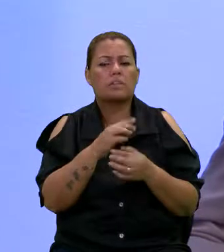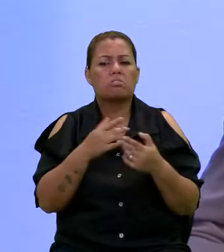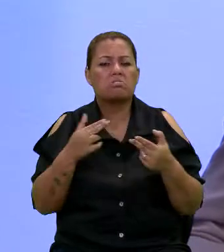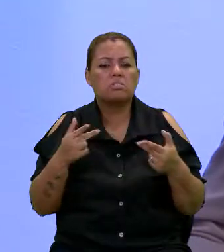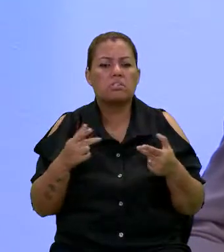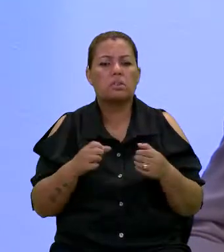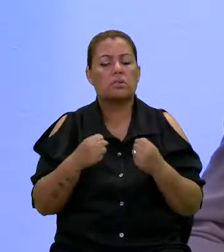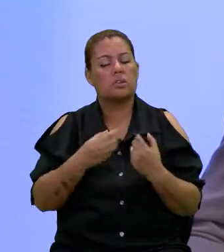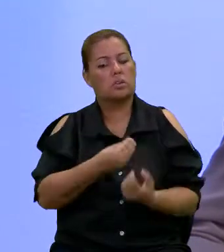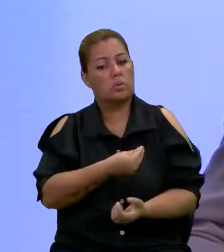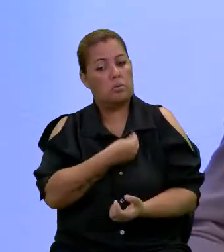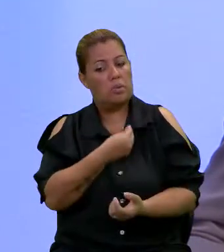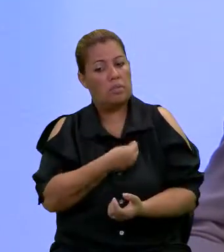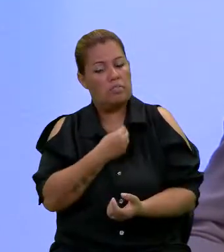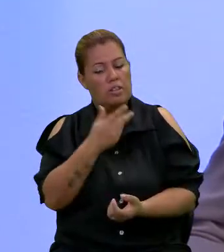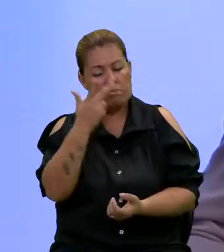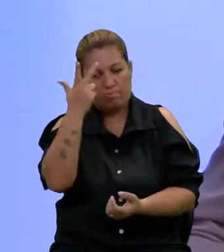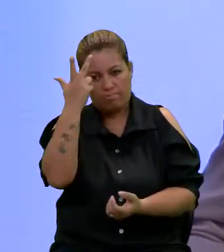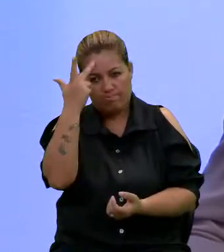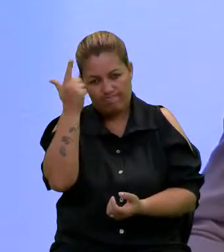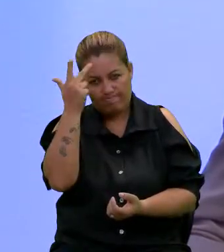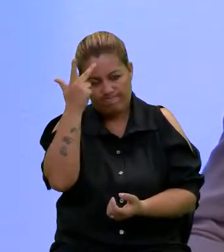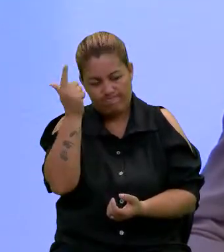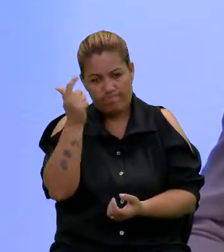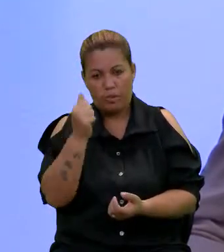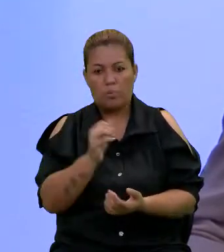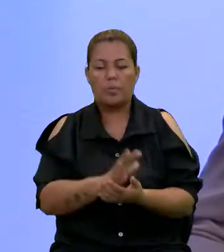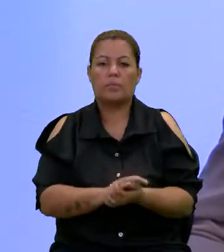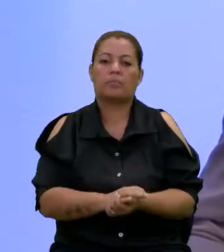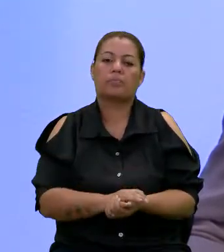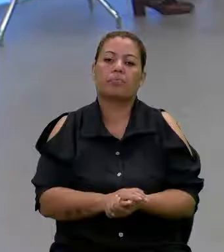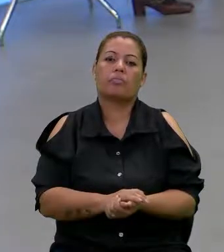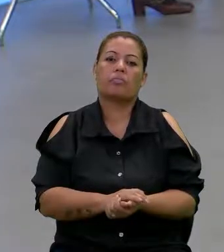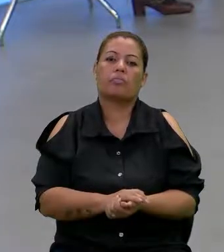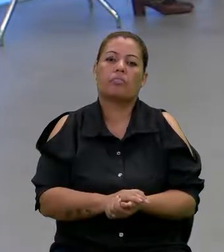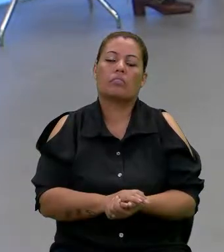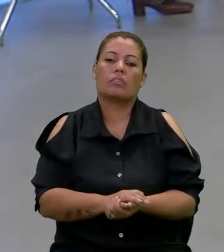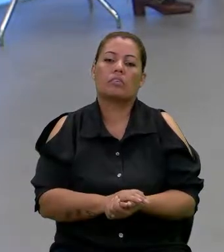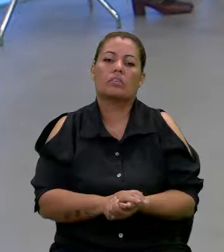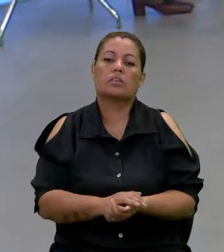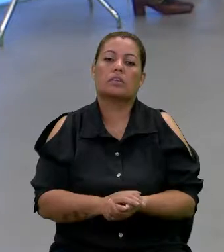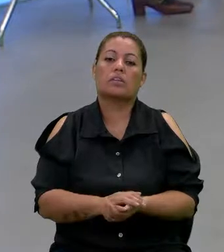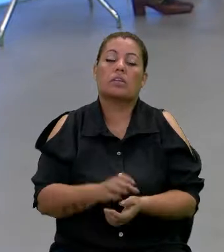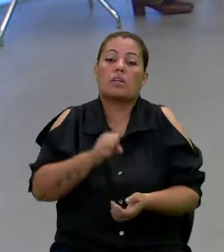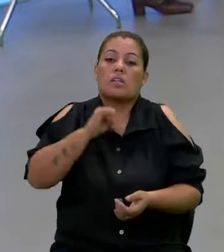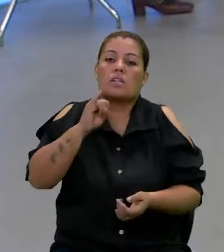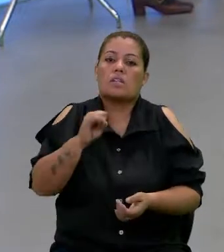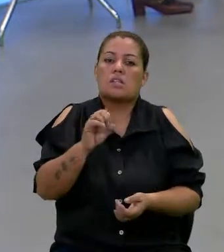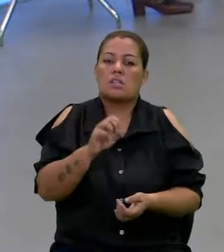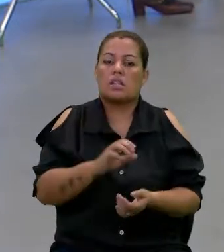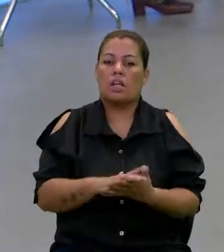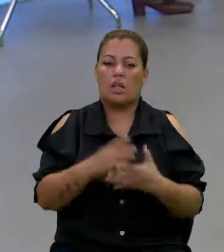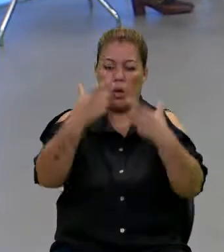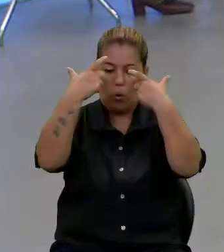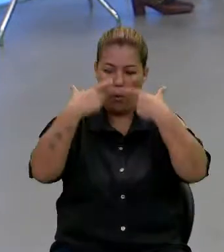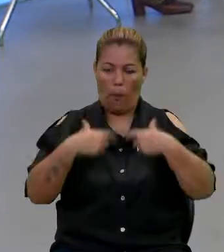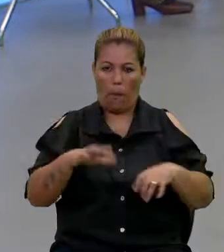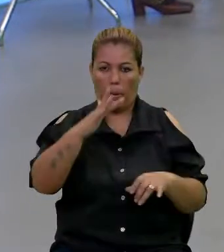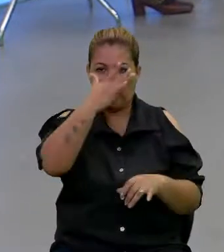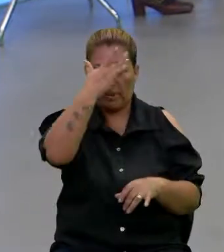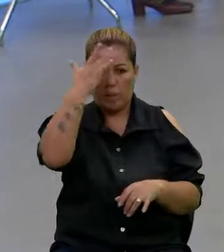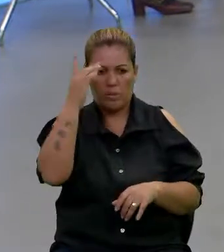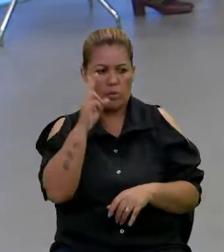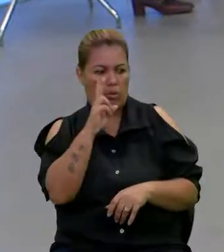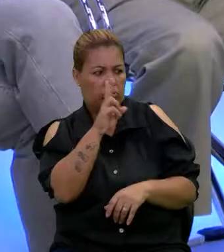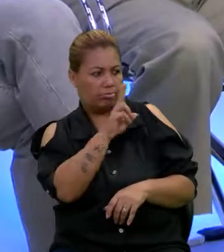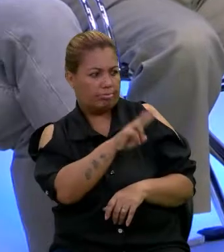poder ter uma vida normal. E ela falava, se o corpo da pessoa, e ela olhava para o corpo